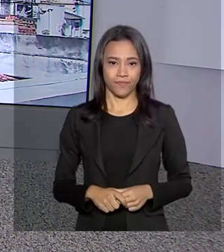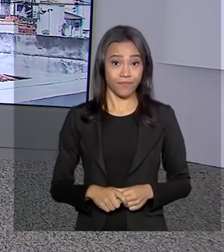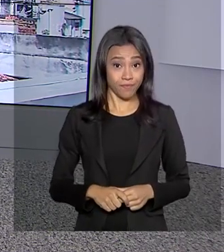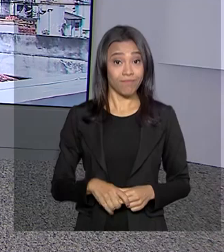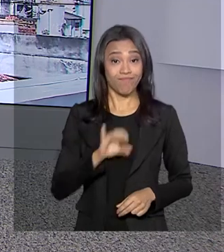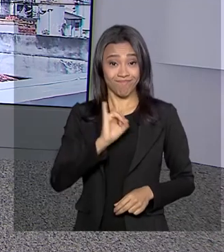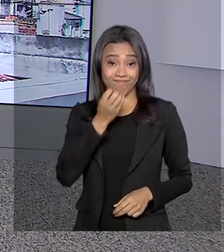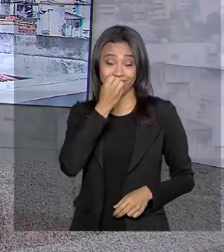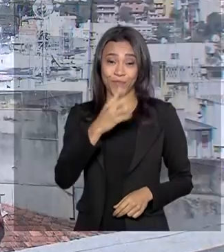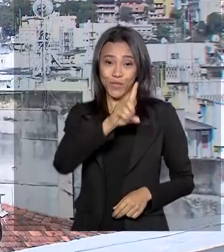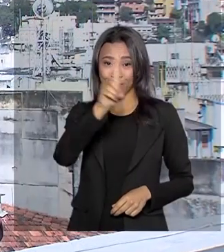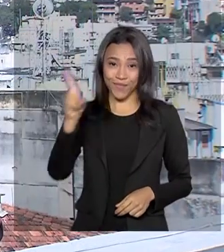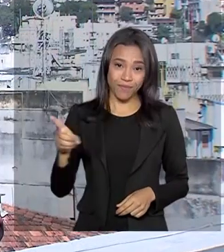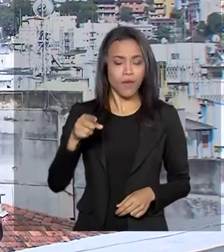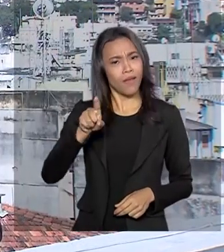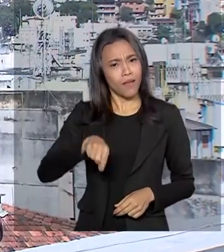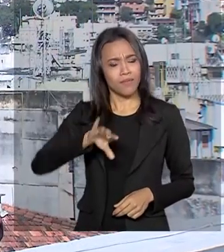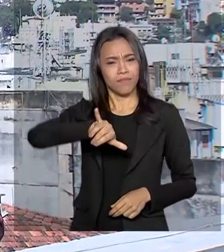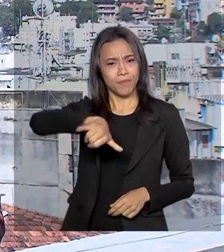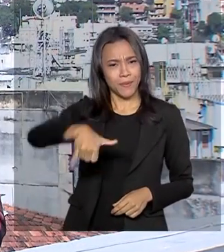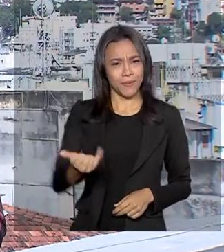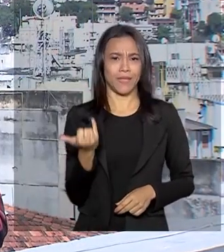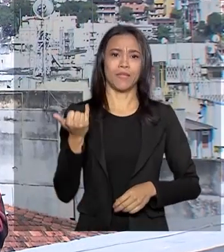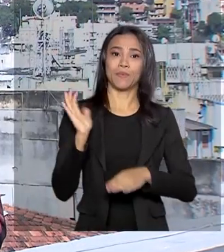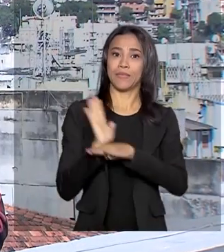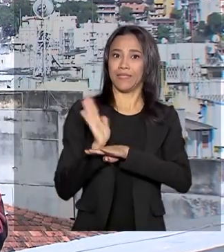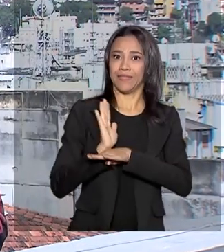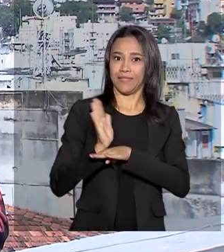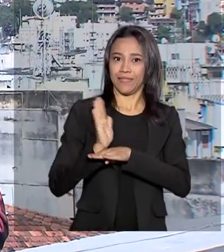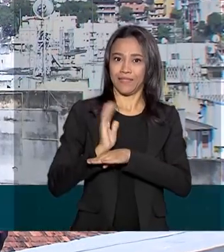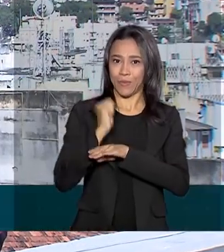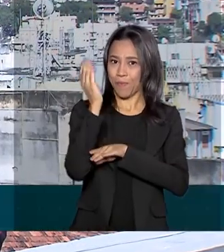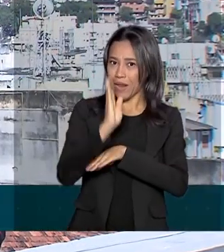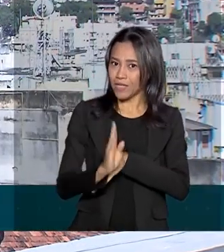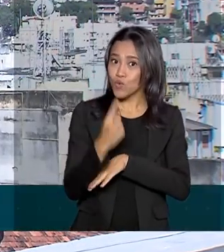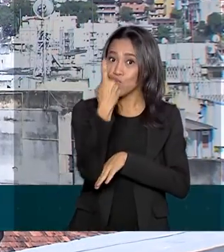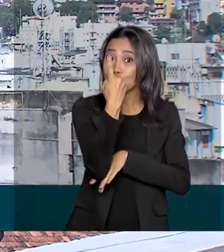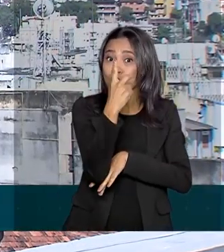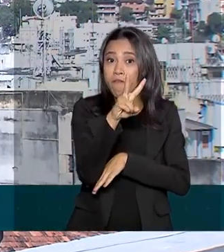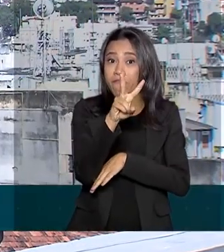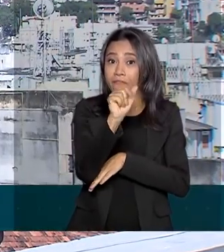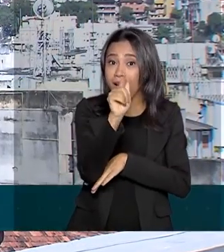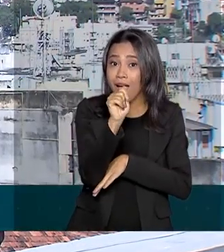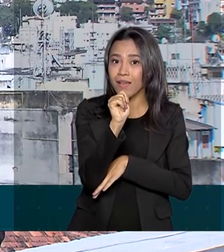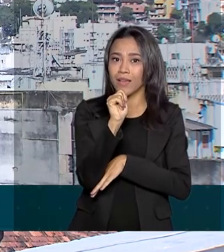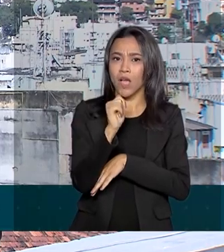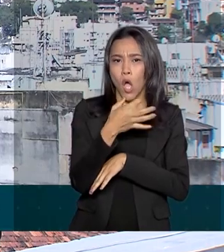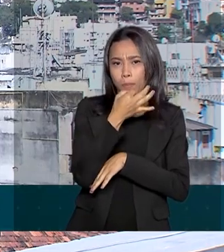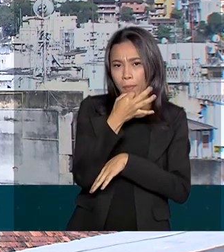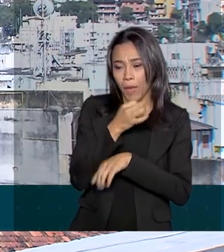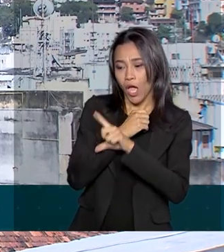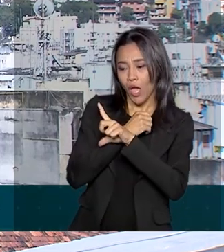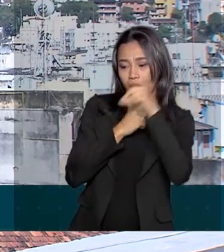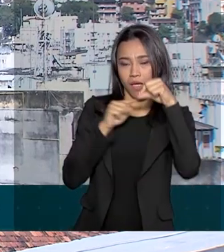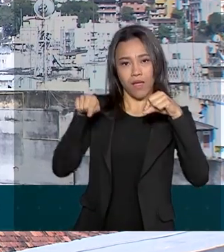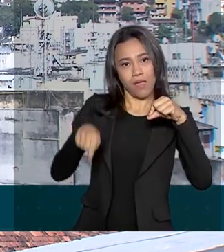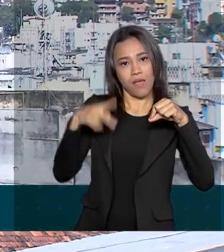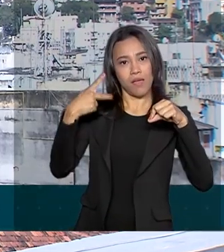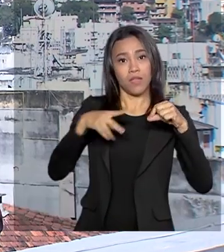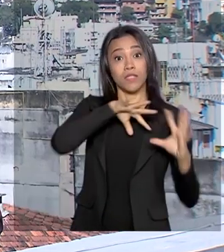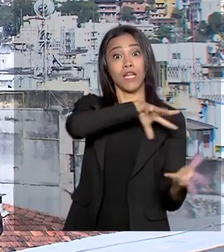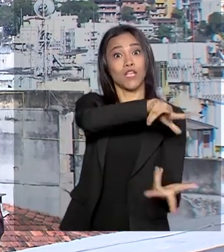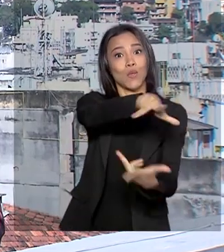Renata, bom dia. Uma oportunidade para o cinema brasileiro. Está aberta uma vaga entre os cinco indicados ao prêmio de melhor longa metragem